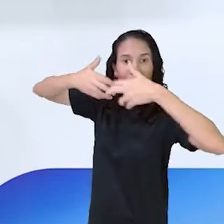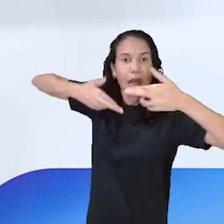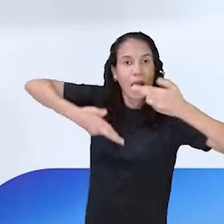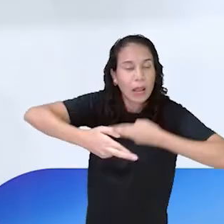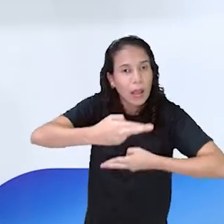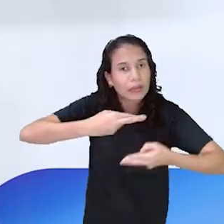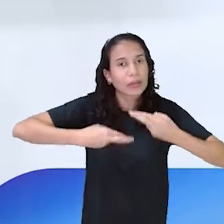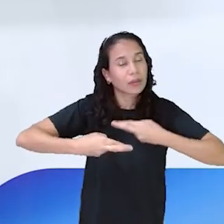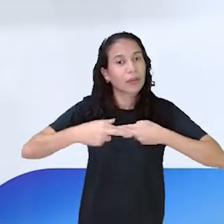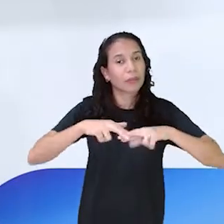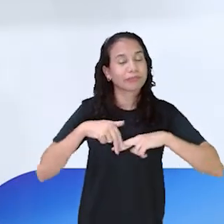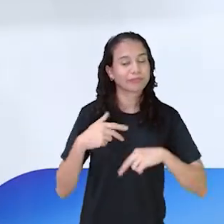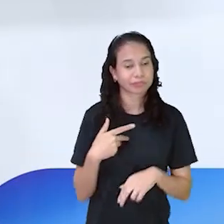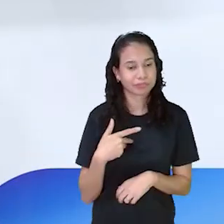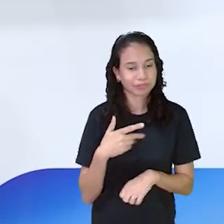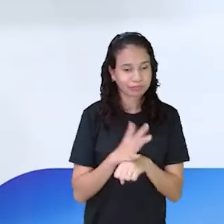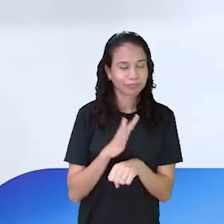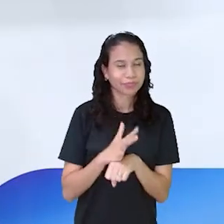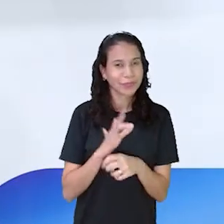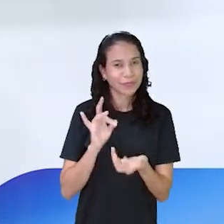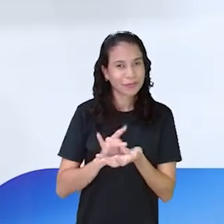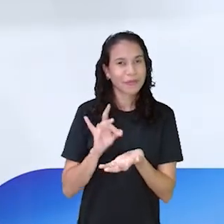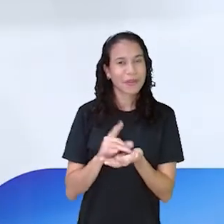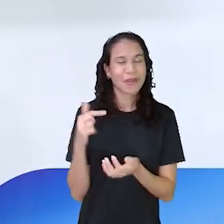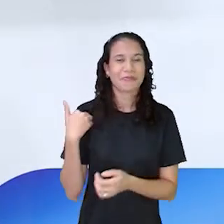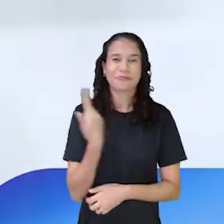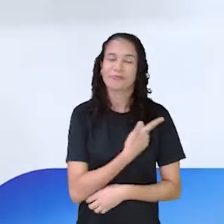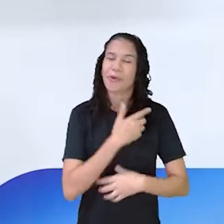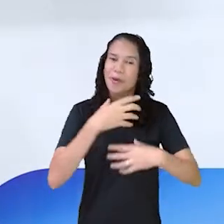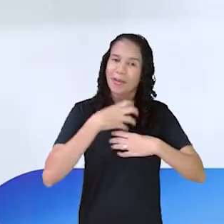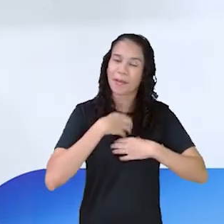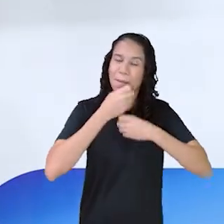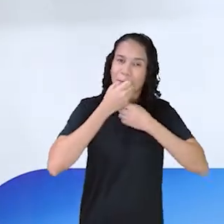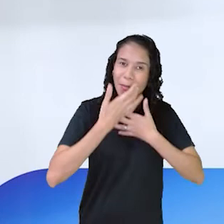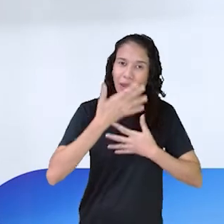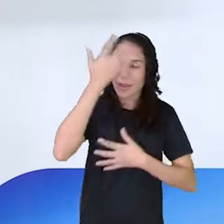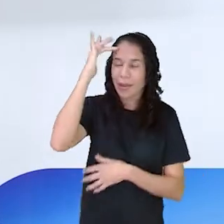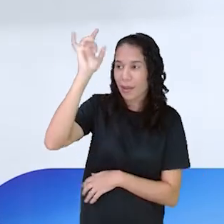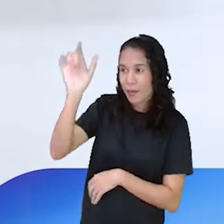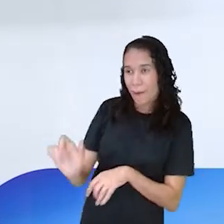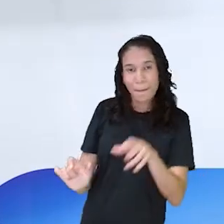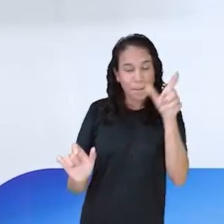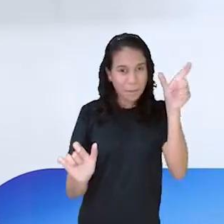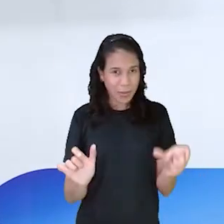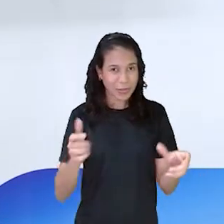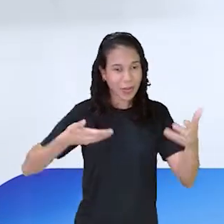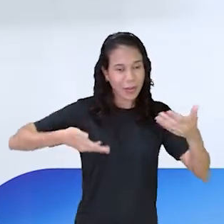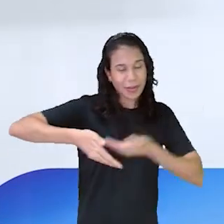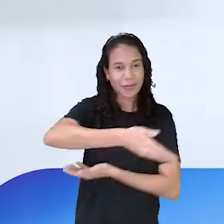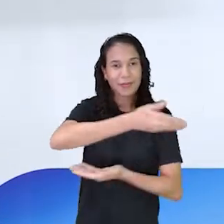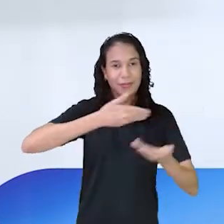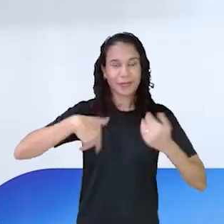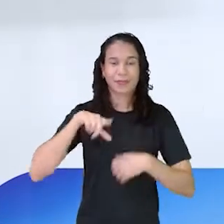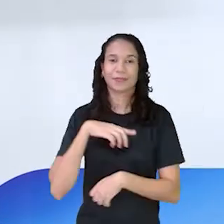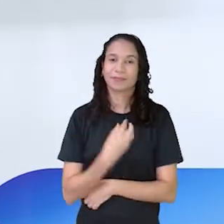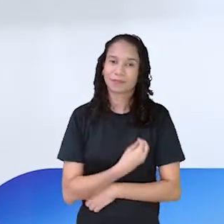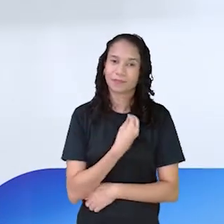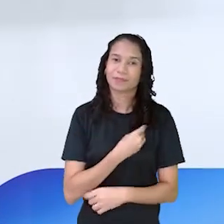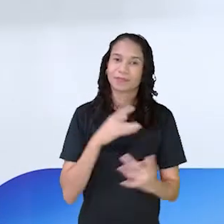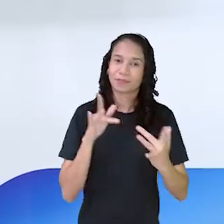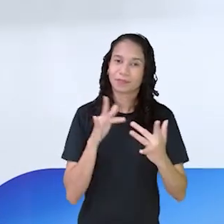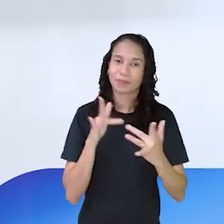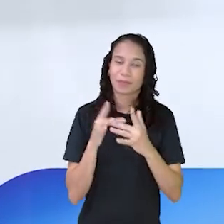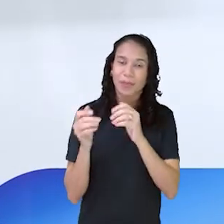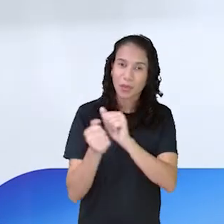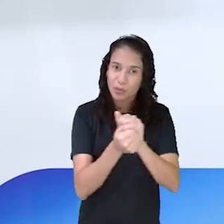E quando a gente faz isso, a gente tá considerando o nosso bem-estar. E a gente tá considerando o bem-estar das pessoas que convivem e que interagem